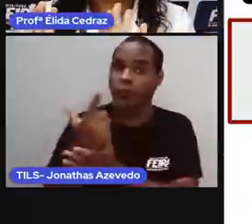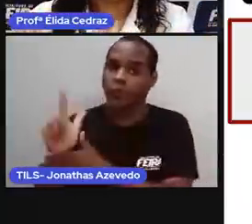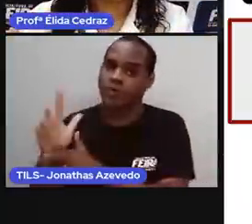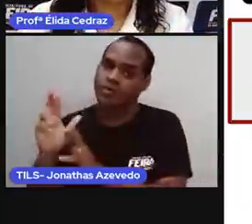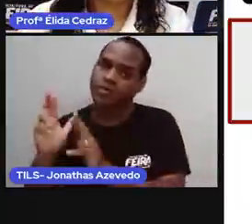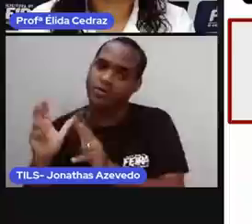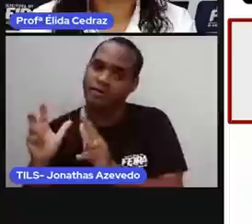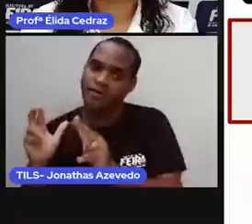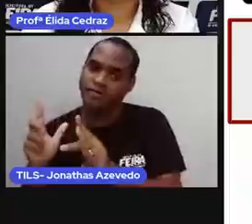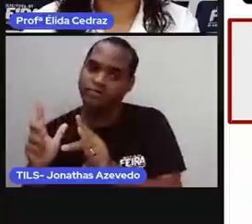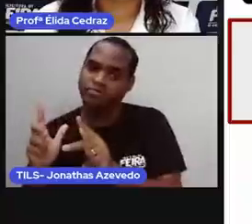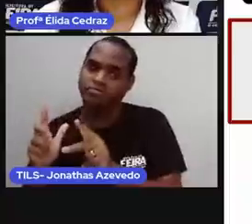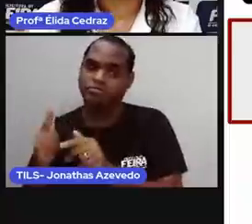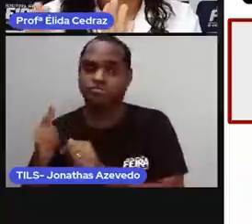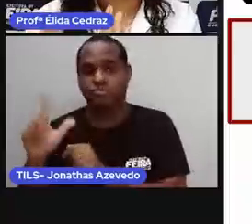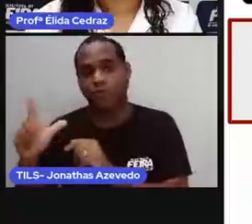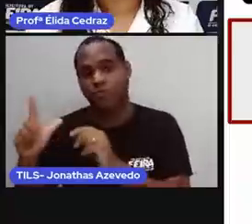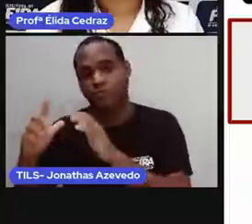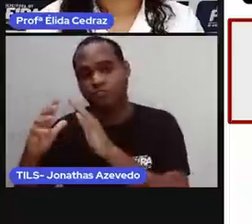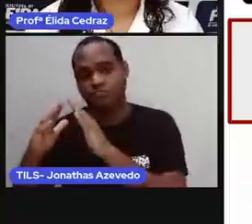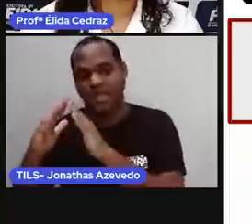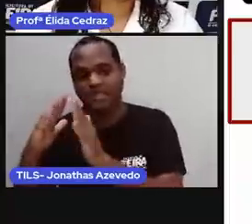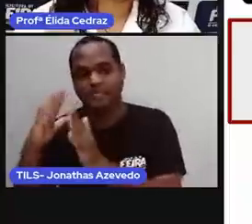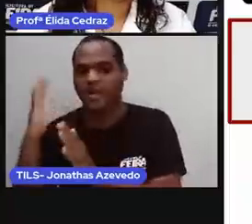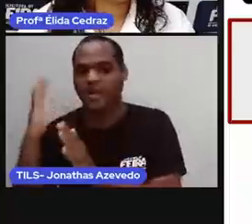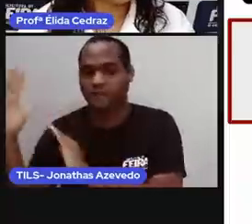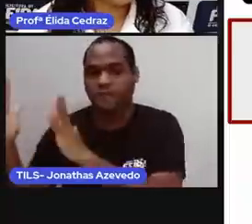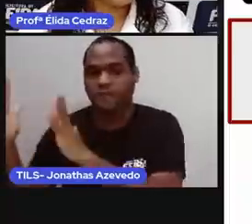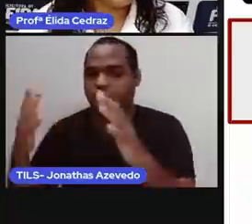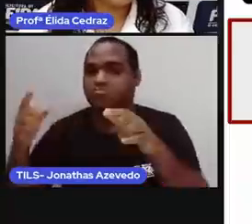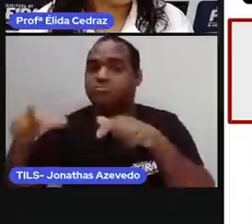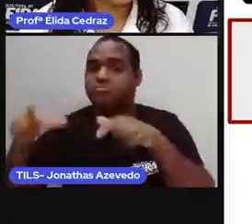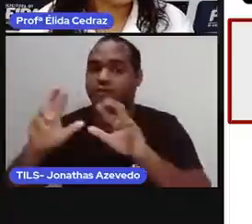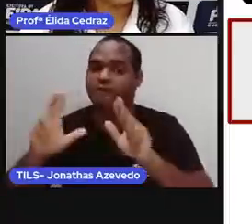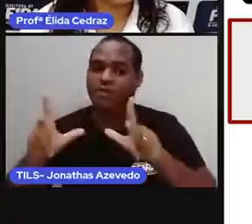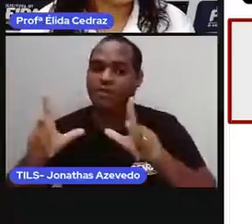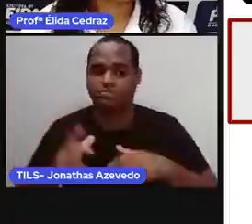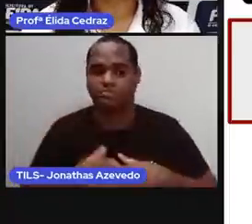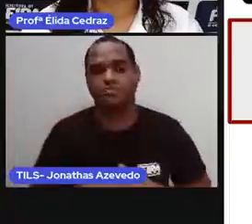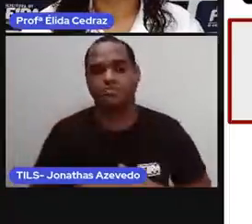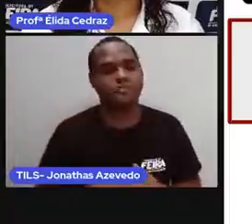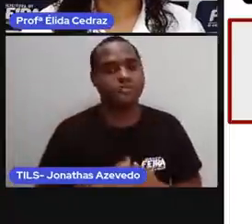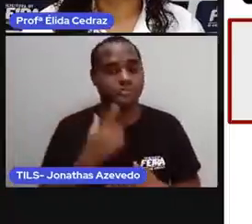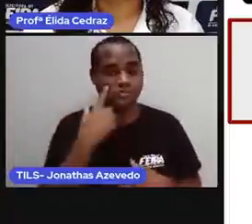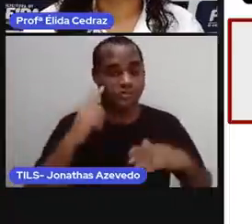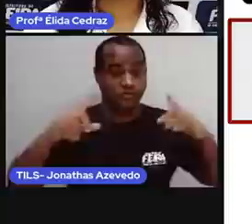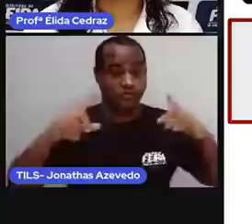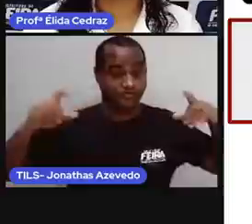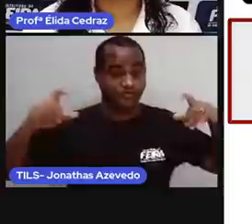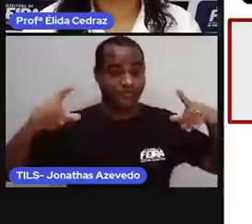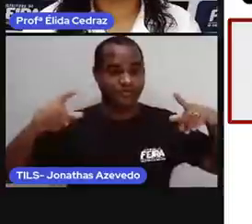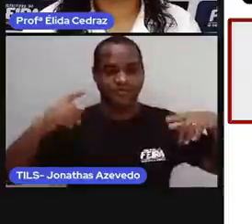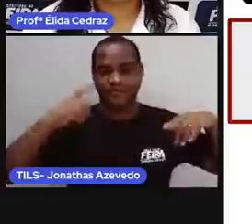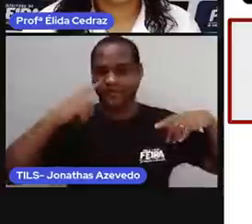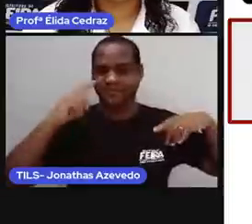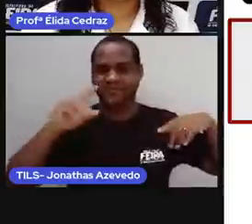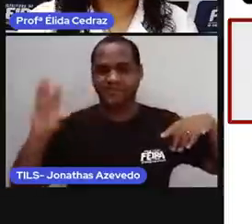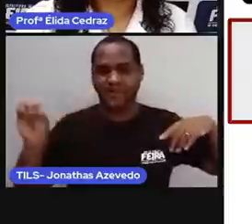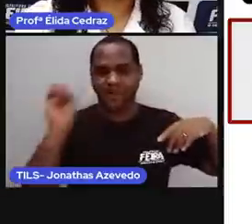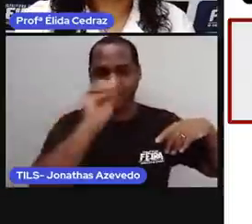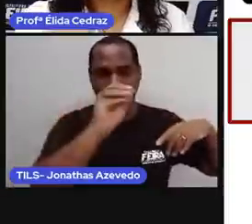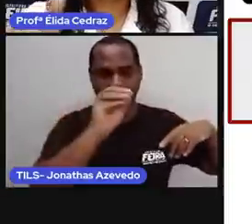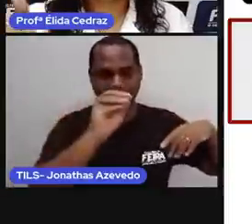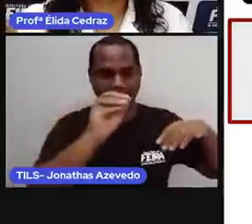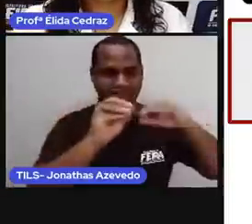E ali do lado, nós temos as imagens dos animais. E nós vamos encaixar